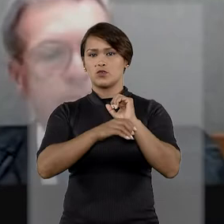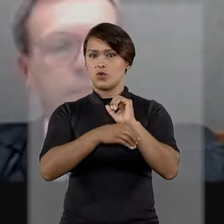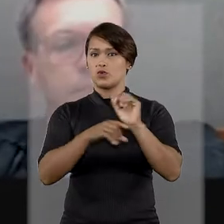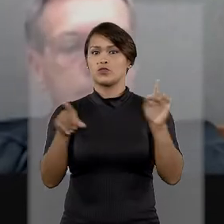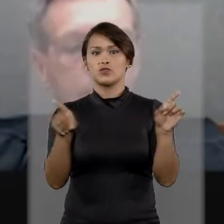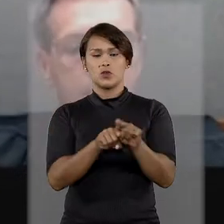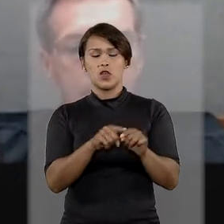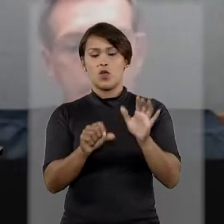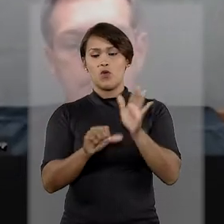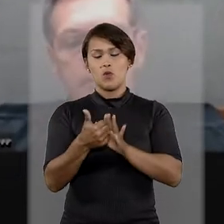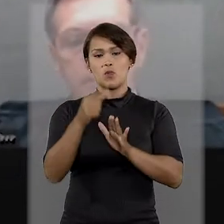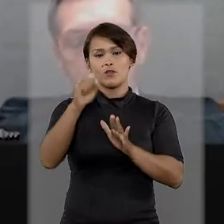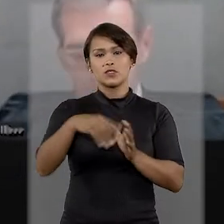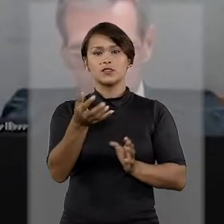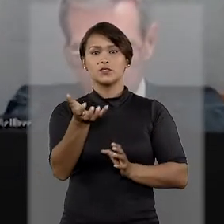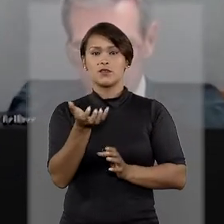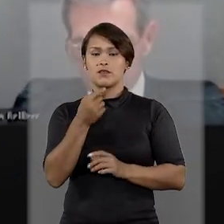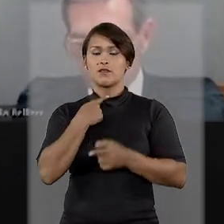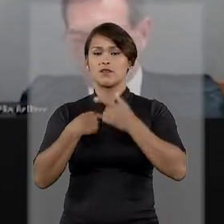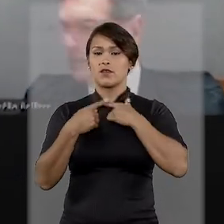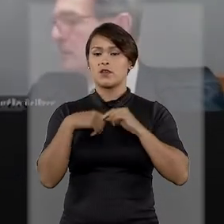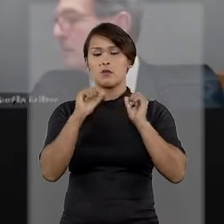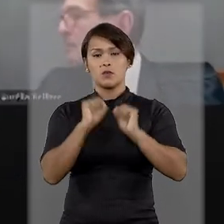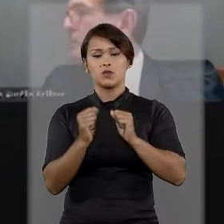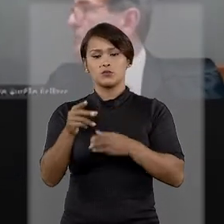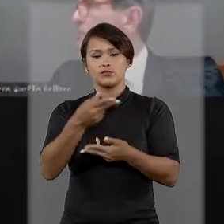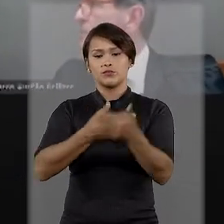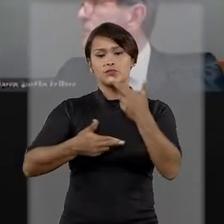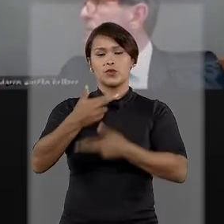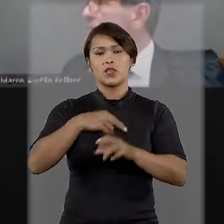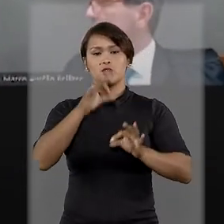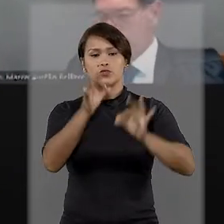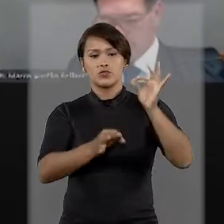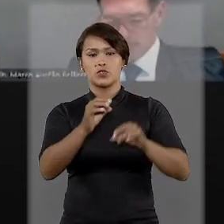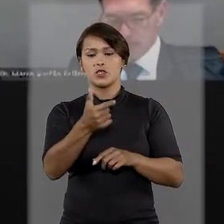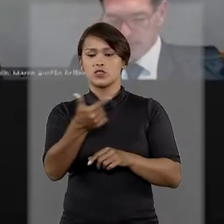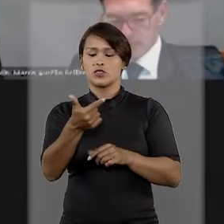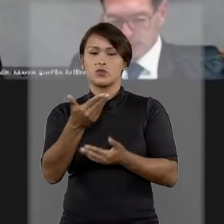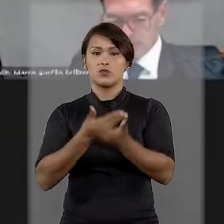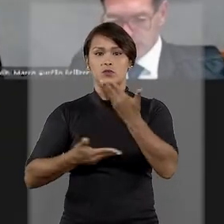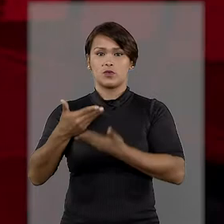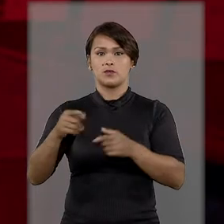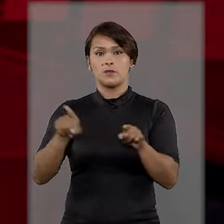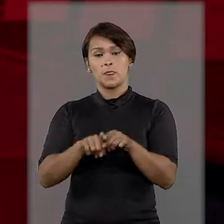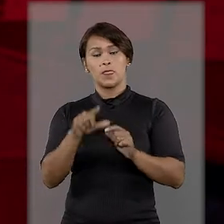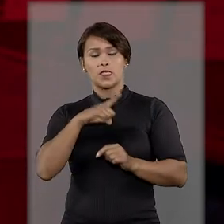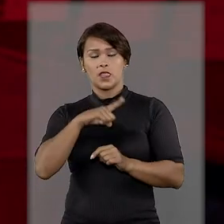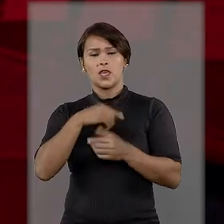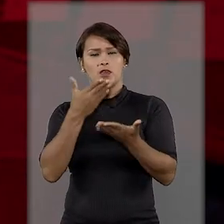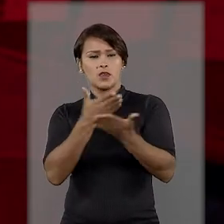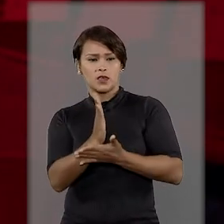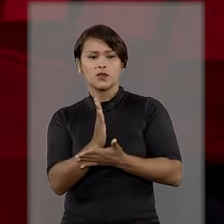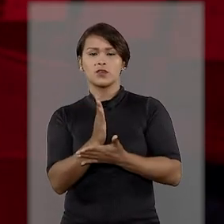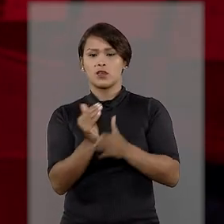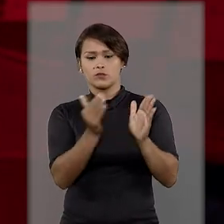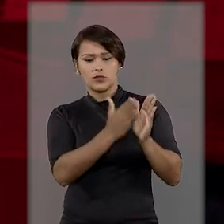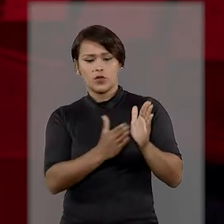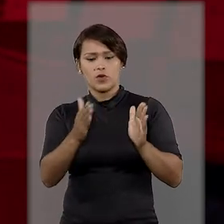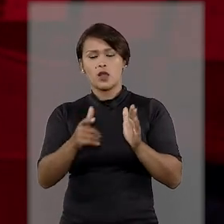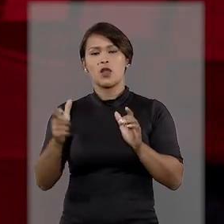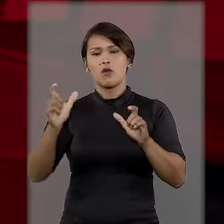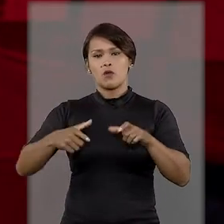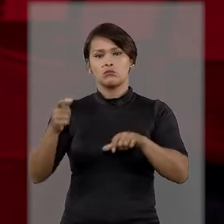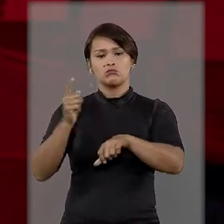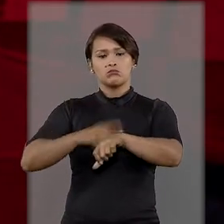do Código Civil, uma vez que a pretensão deriva de relação jurídica securitária. Apesar de reconhecer que durante